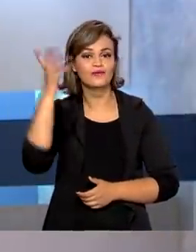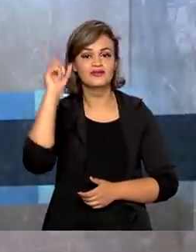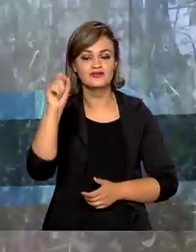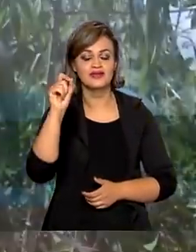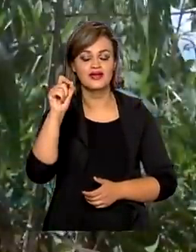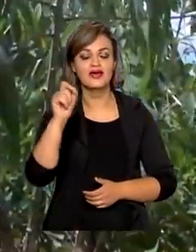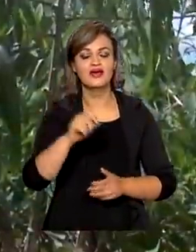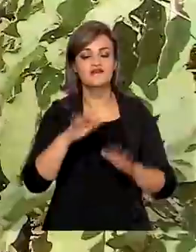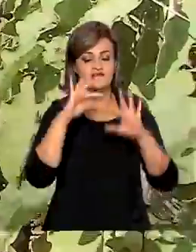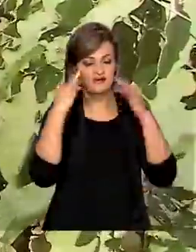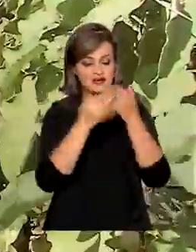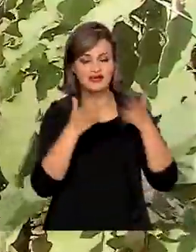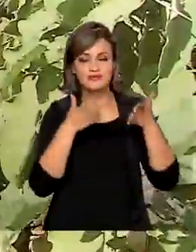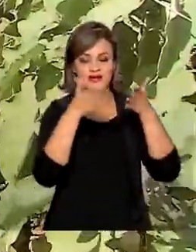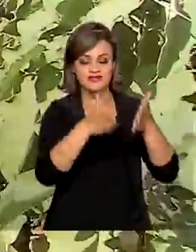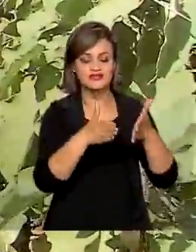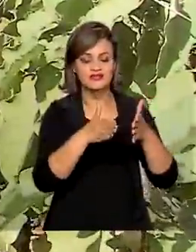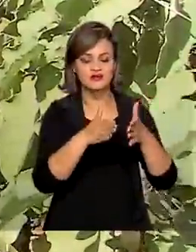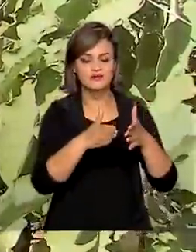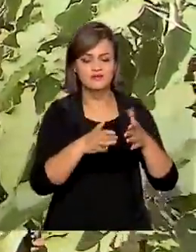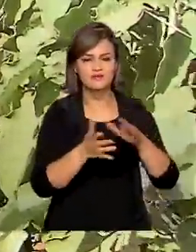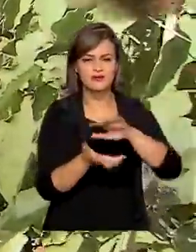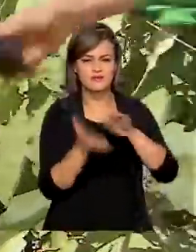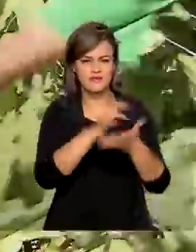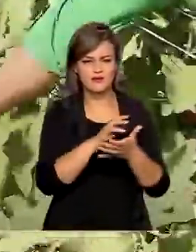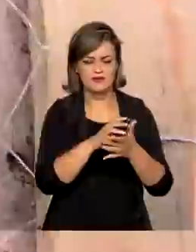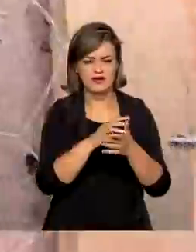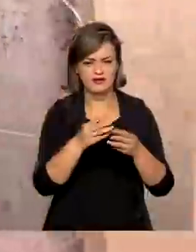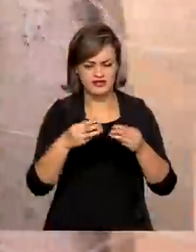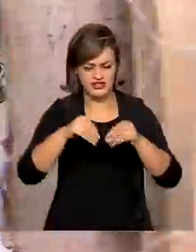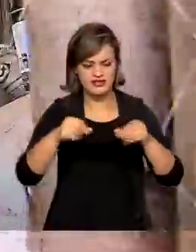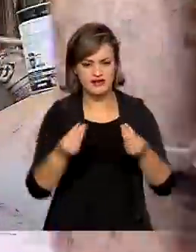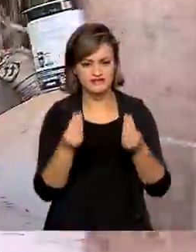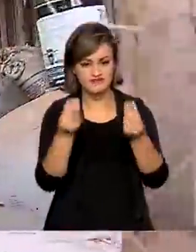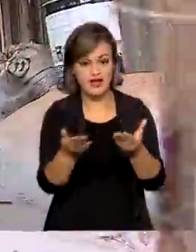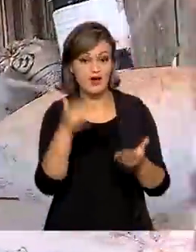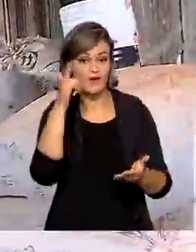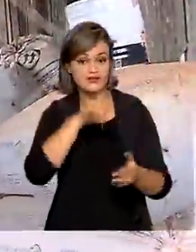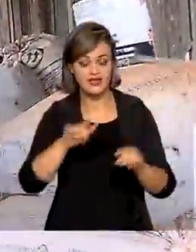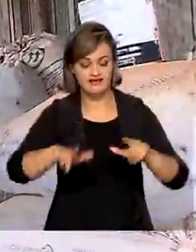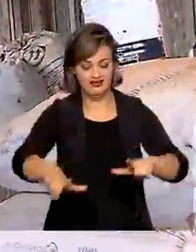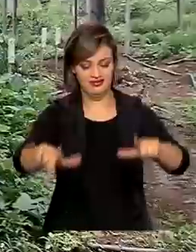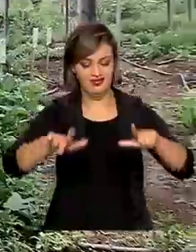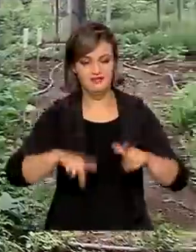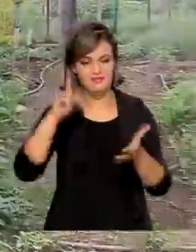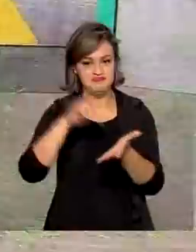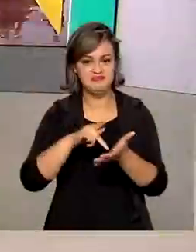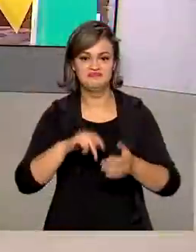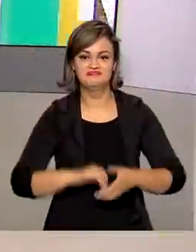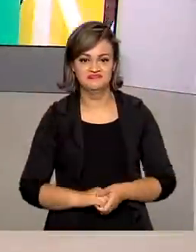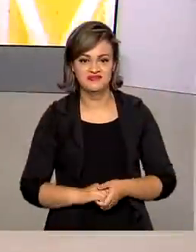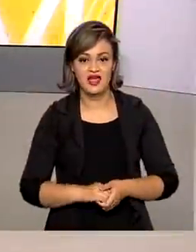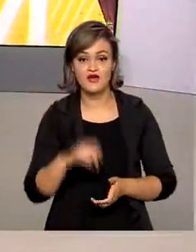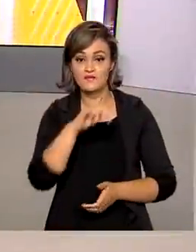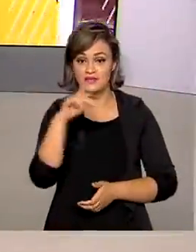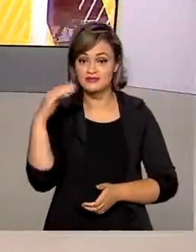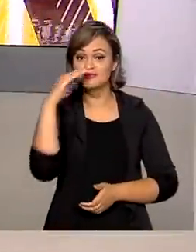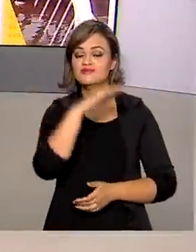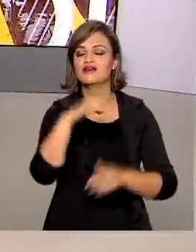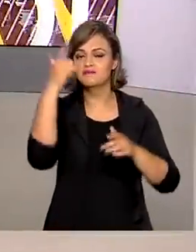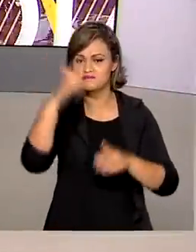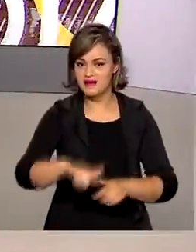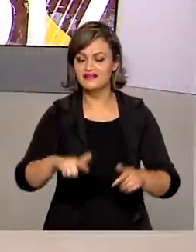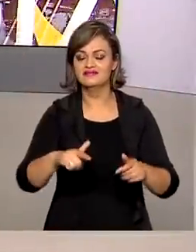incluídas no Programa Nacional de Reforma Agrária de Marabá recebem os títulos de propriedade da terra. E o presidente também